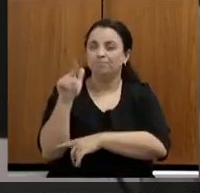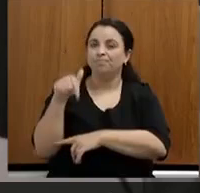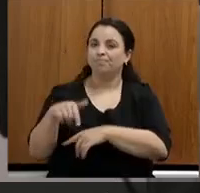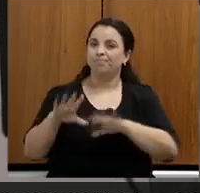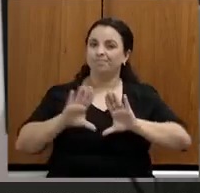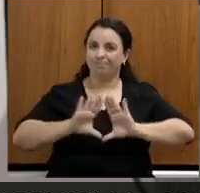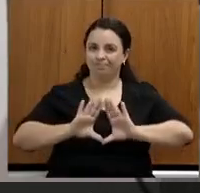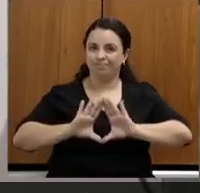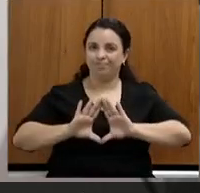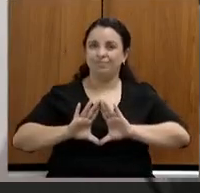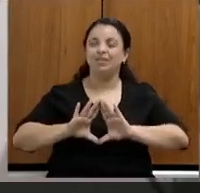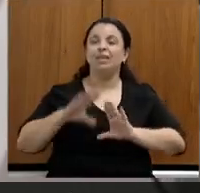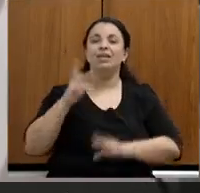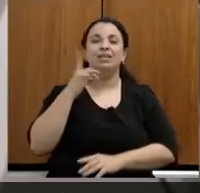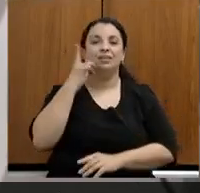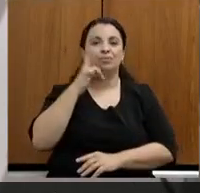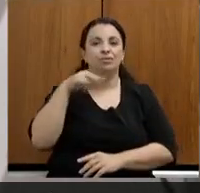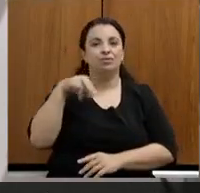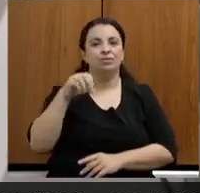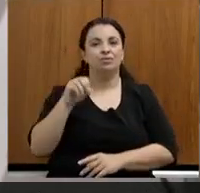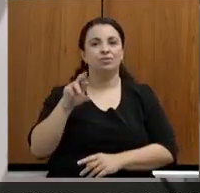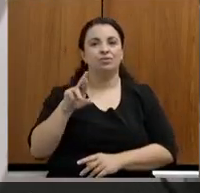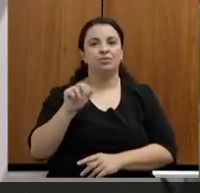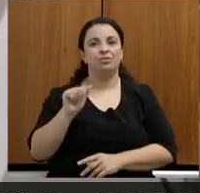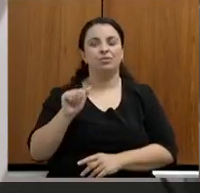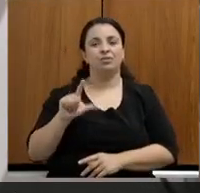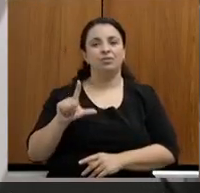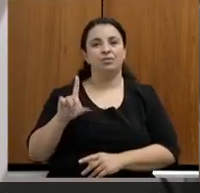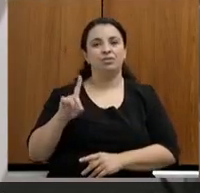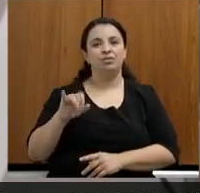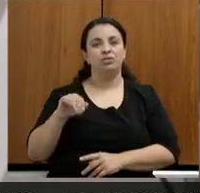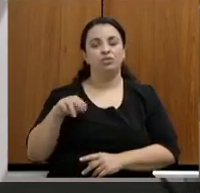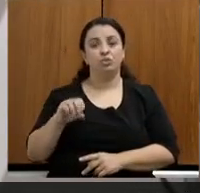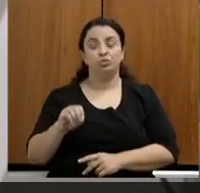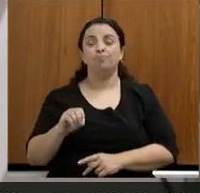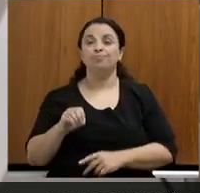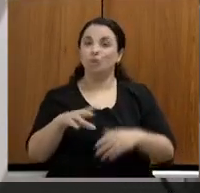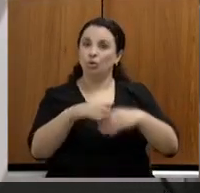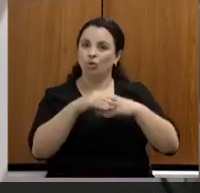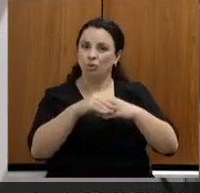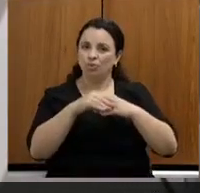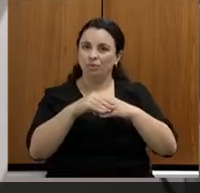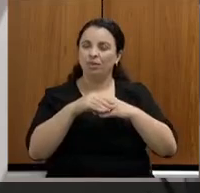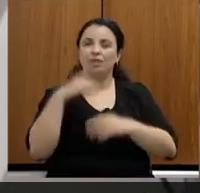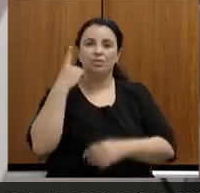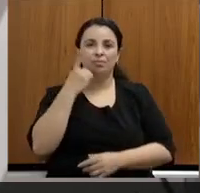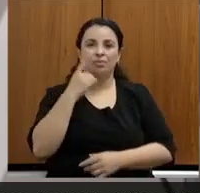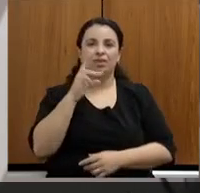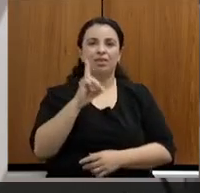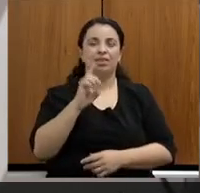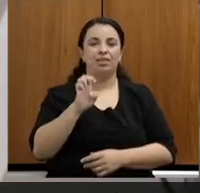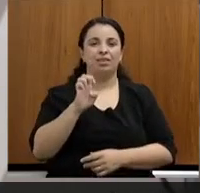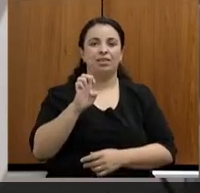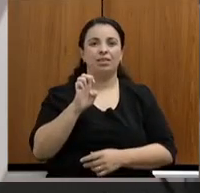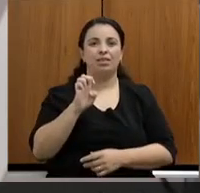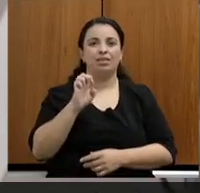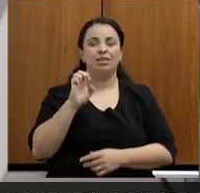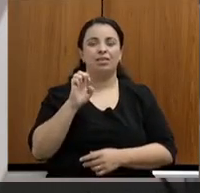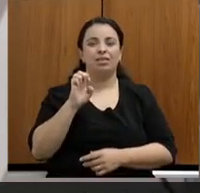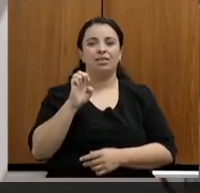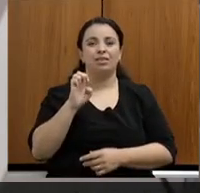Noraldino Júnior. Cumprimentar também o deputado Antônio Carlos Arantes, aqui presente, deputado Zé Reis,